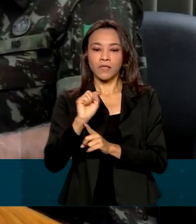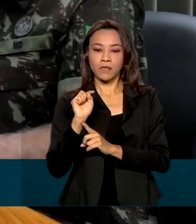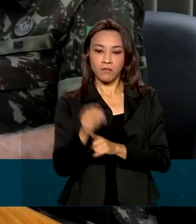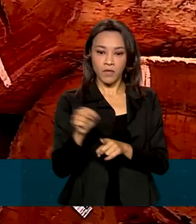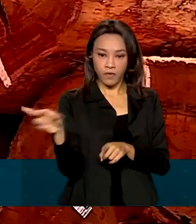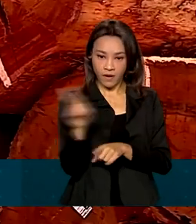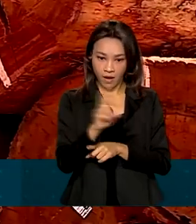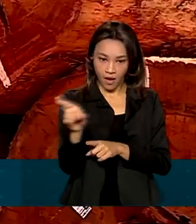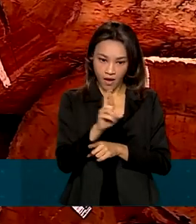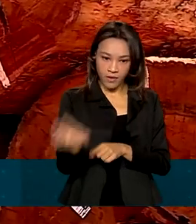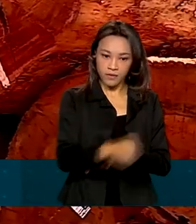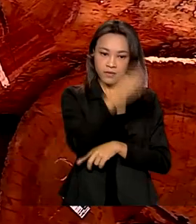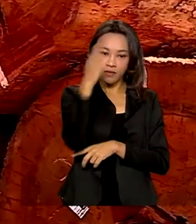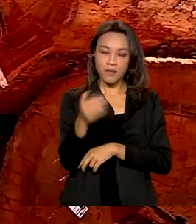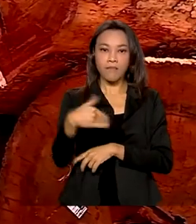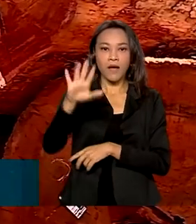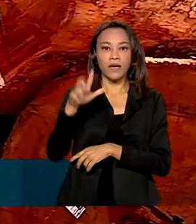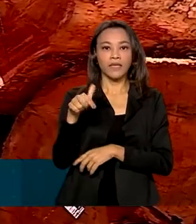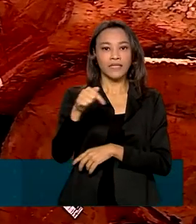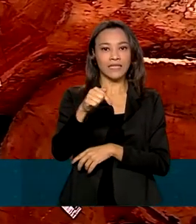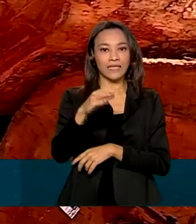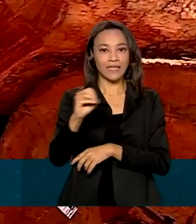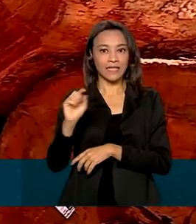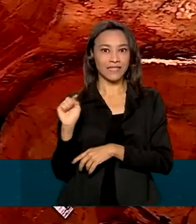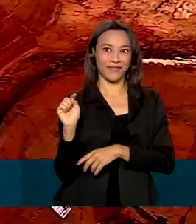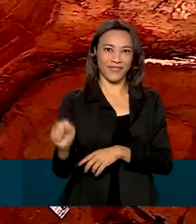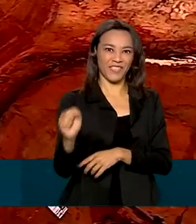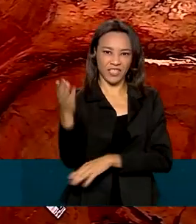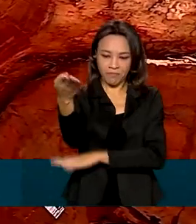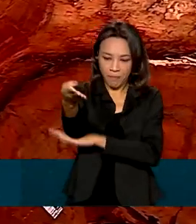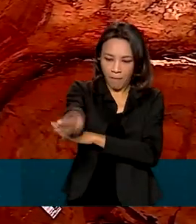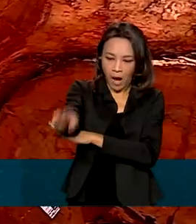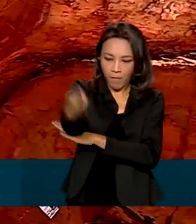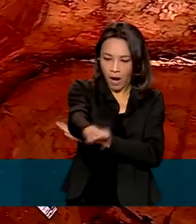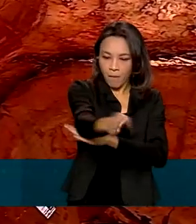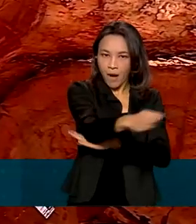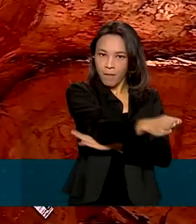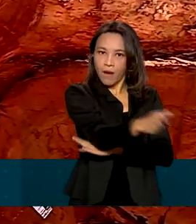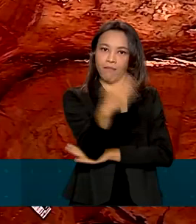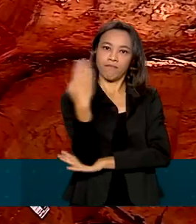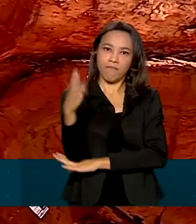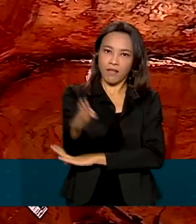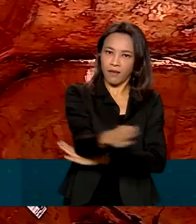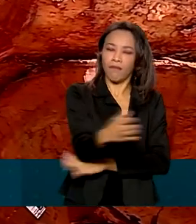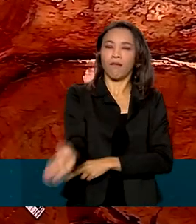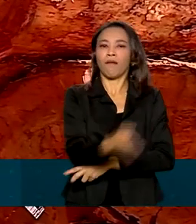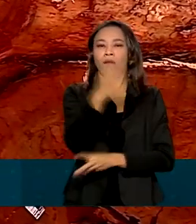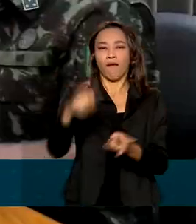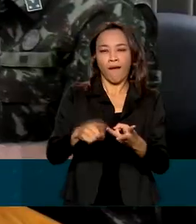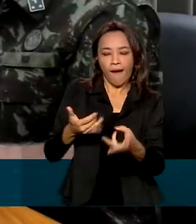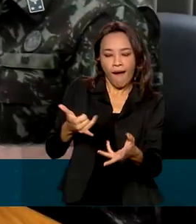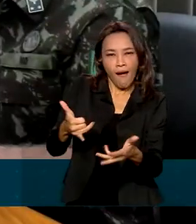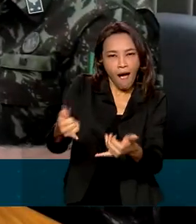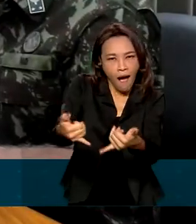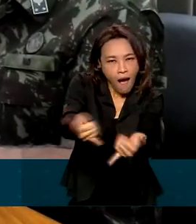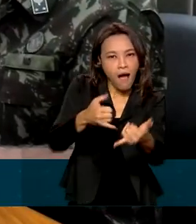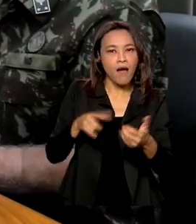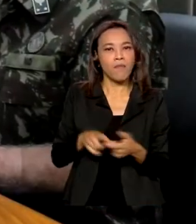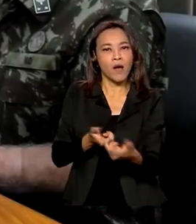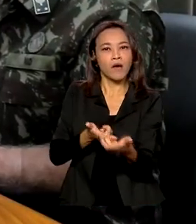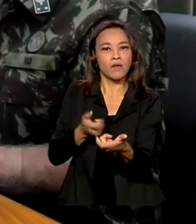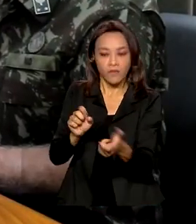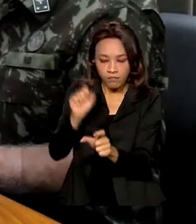Foram apreendidos mais de 720 metros cúbicos de madeira ilegal, além de apreensões de armas, munições e equipamentos utilizados para